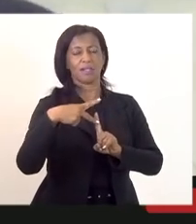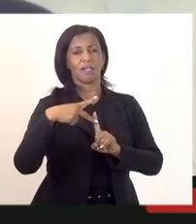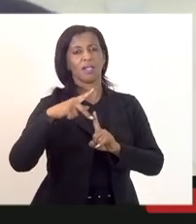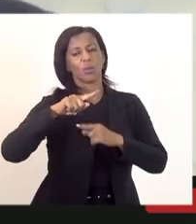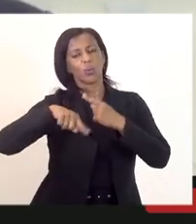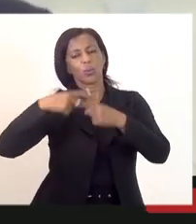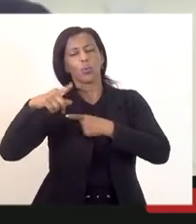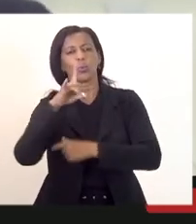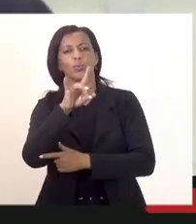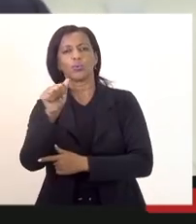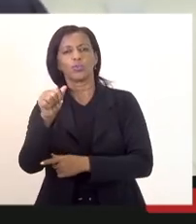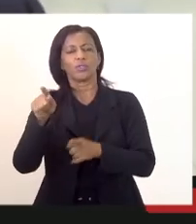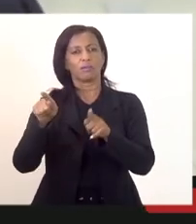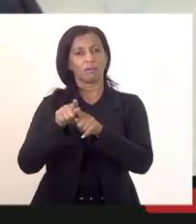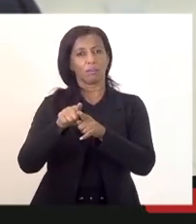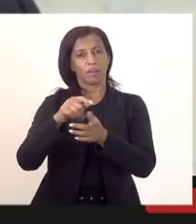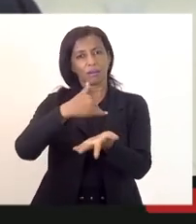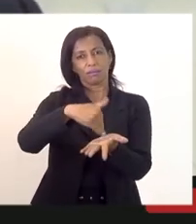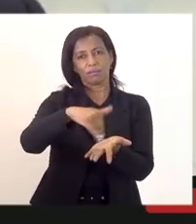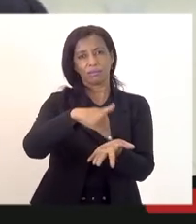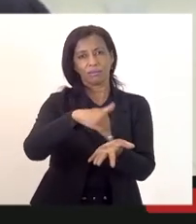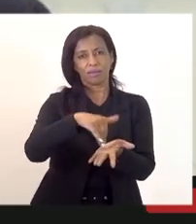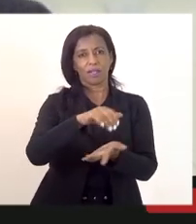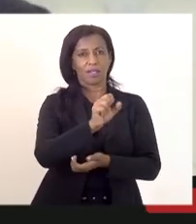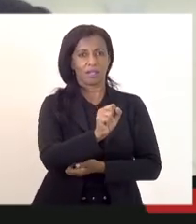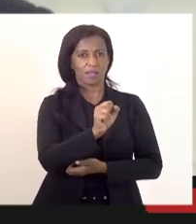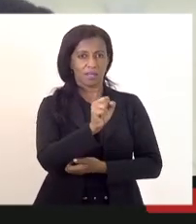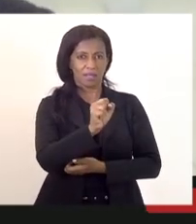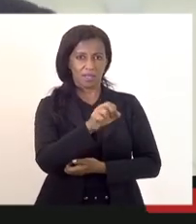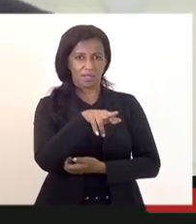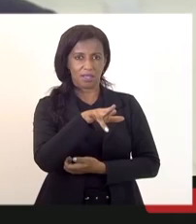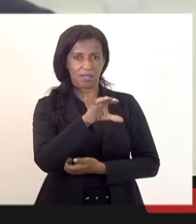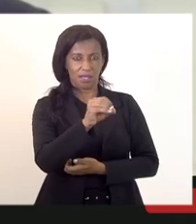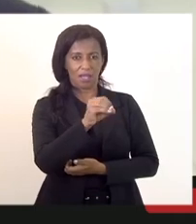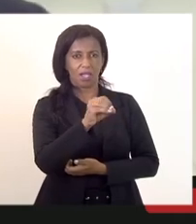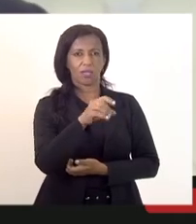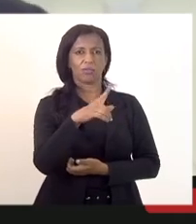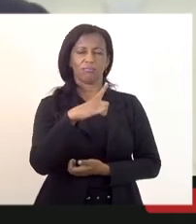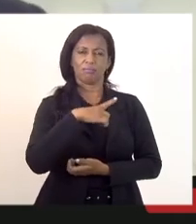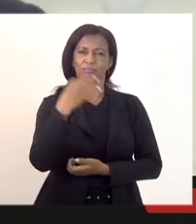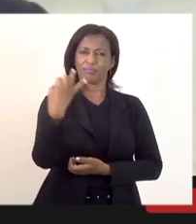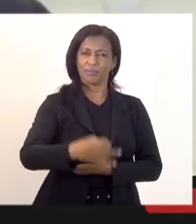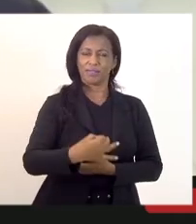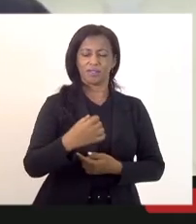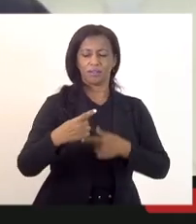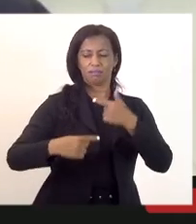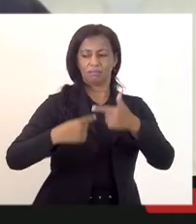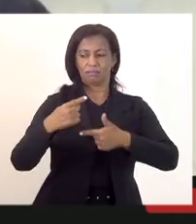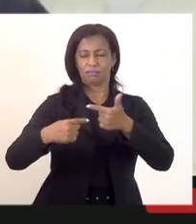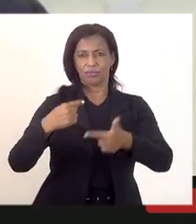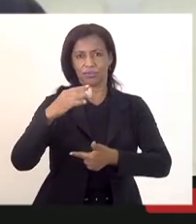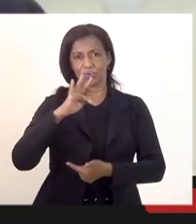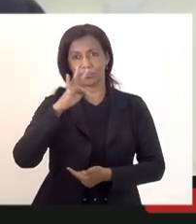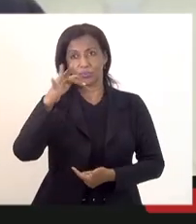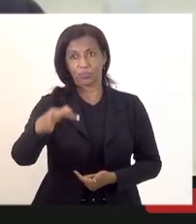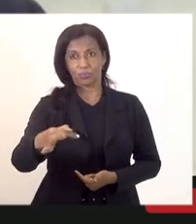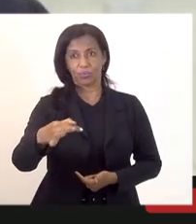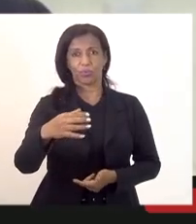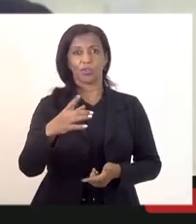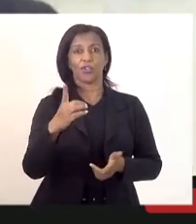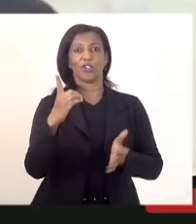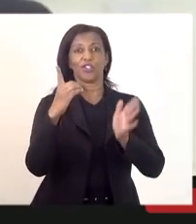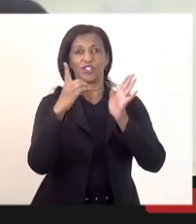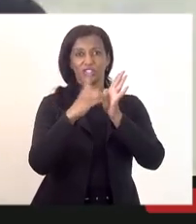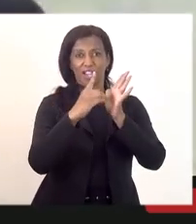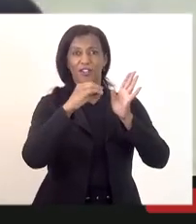próximos dias ontem estava com o secretário com o secretário Sérgio Aureliano tenho certeza que nos próximos dias como vossa excelência disse o diário oficial vai